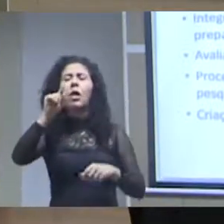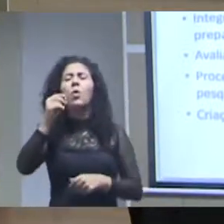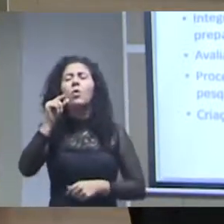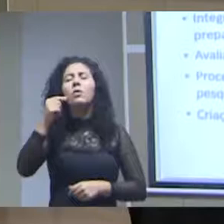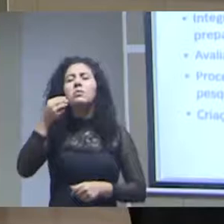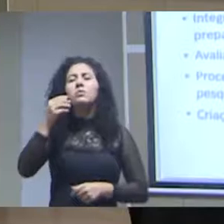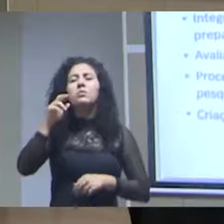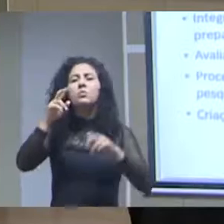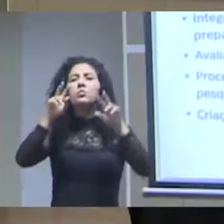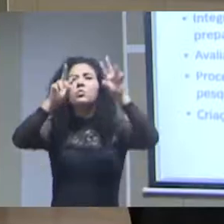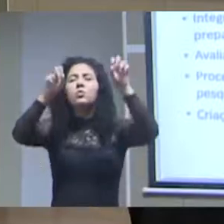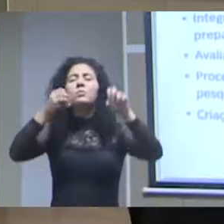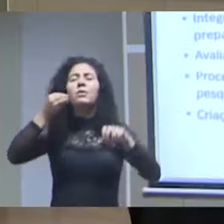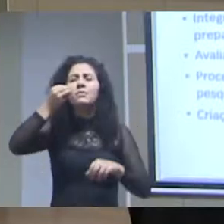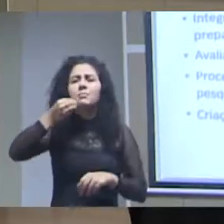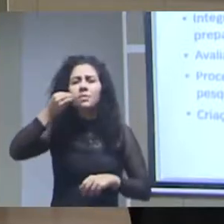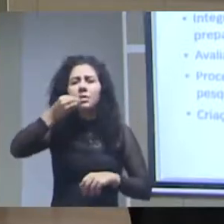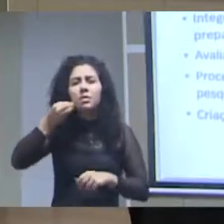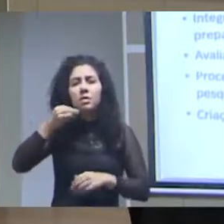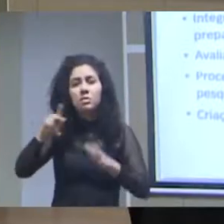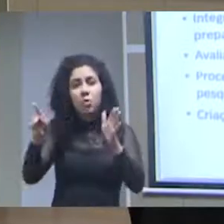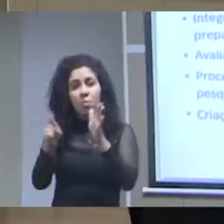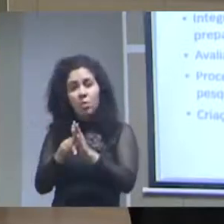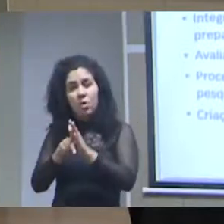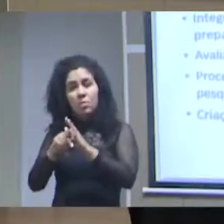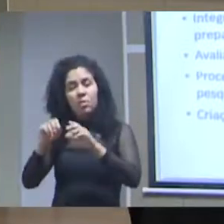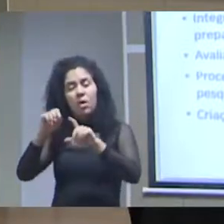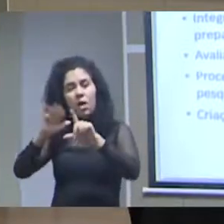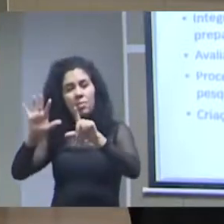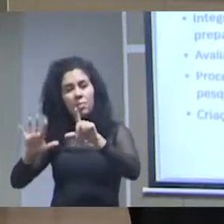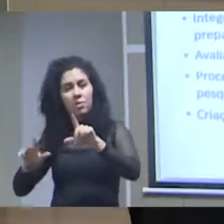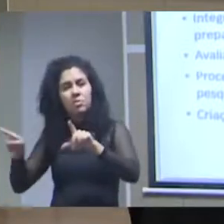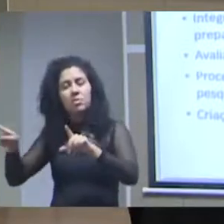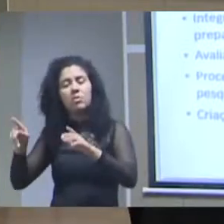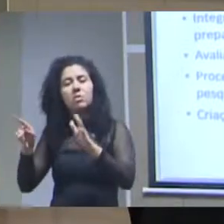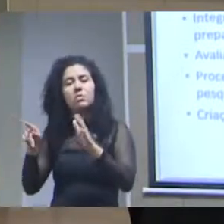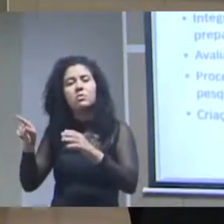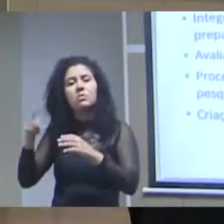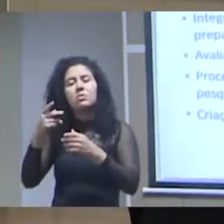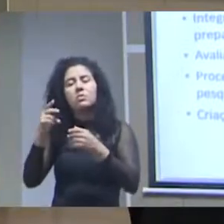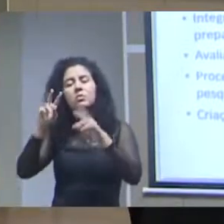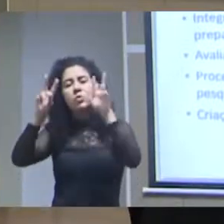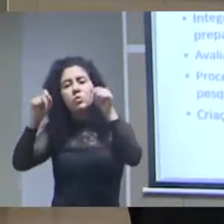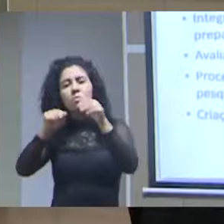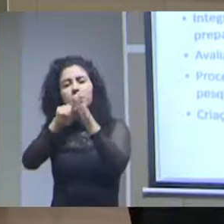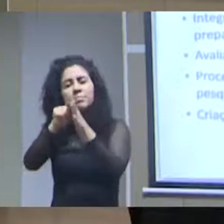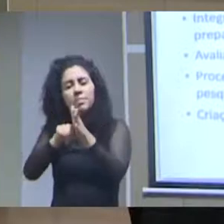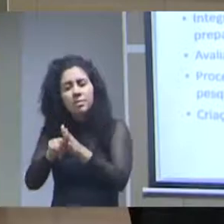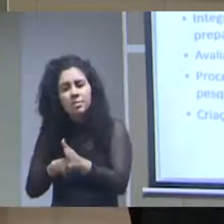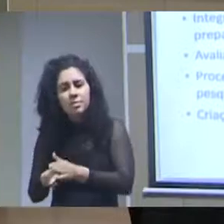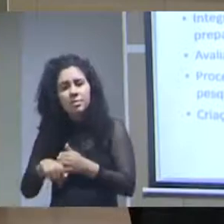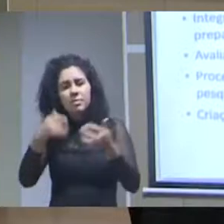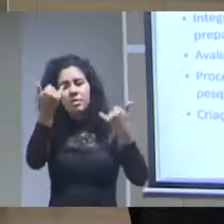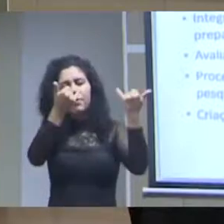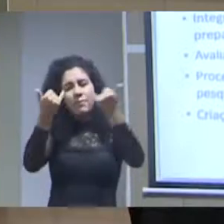do laboratório de ciências de dados do IPEA o nosso objetivo no laboratório é